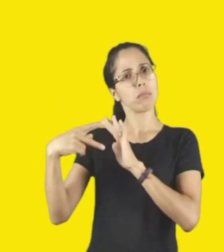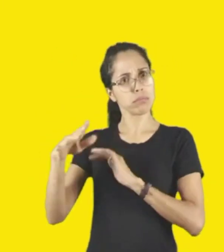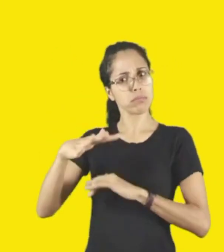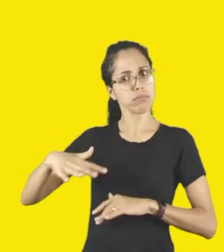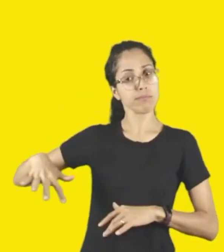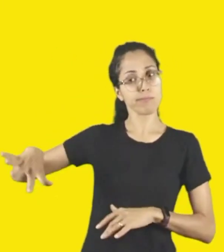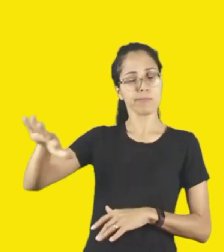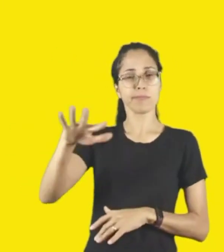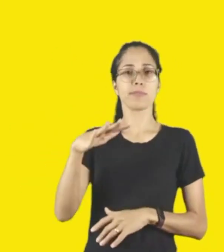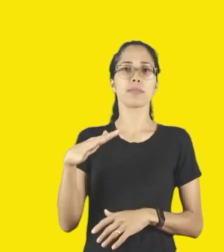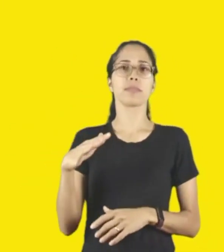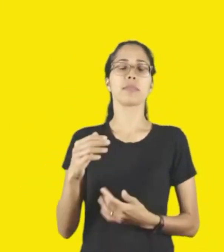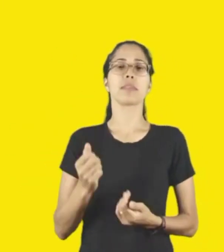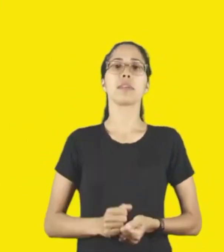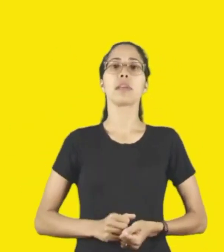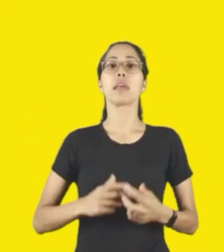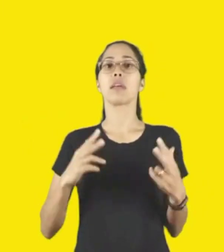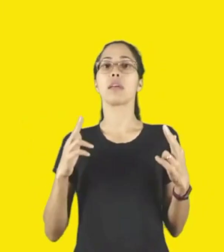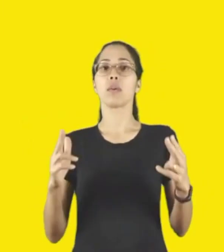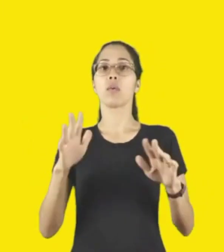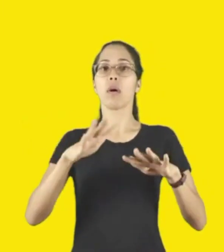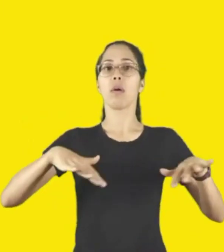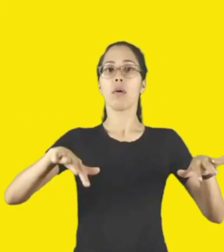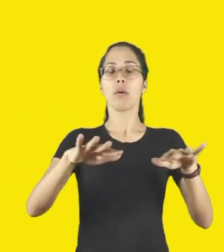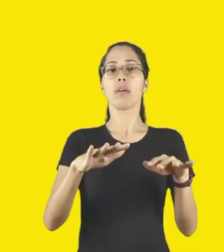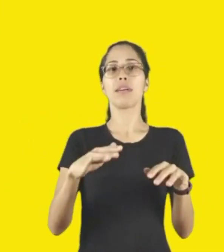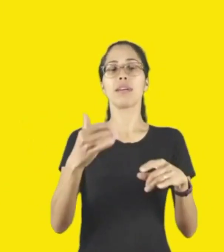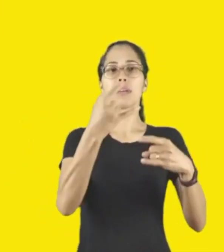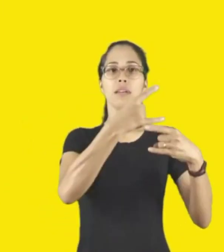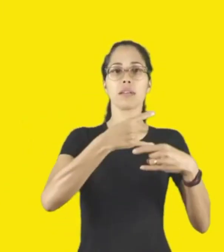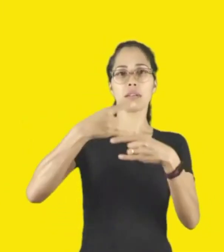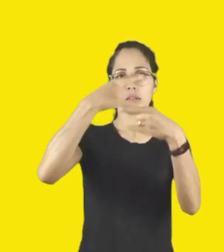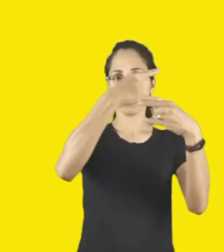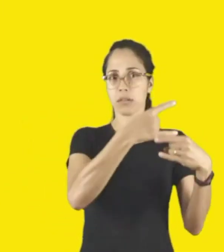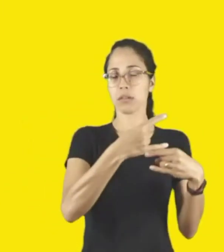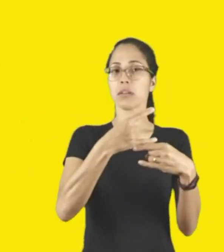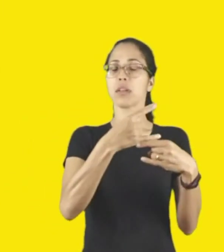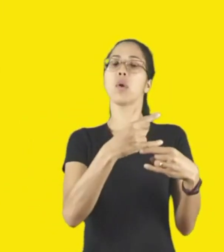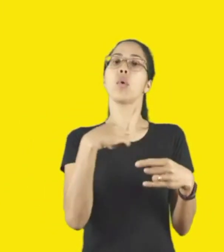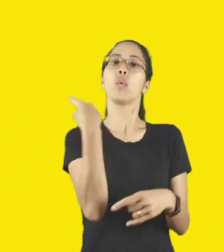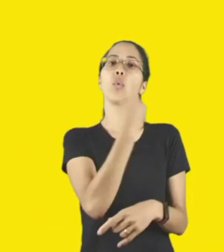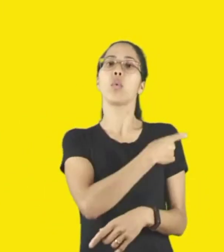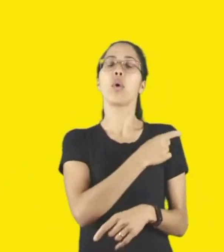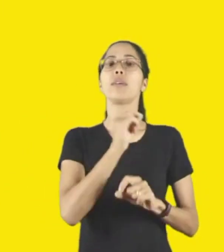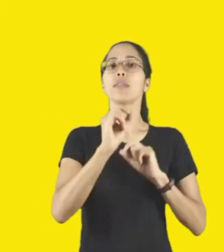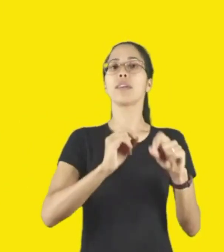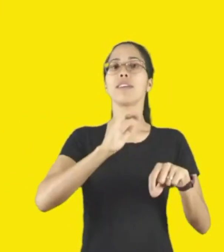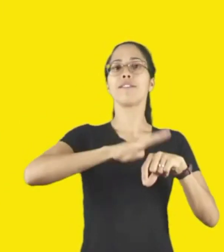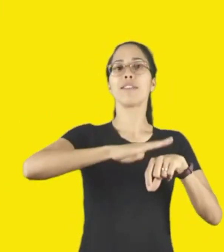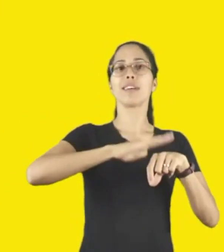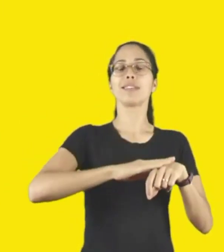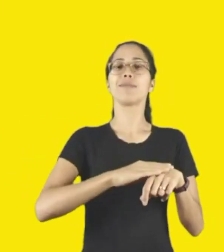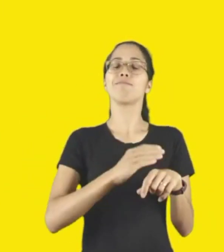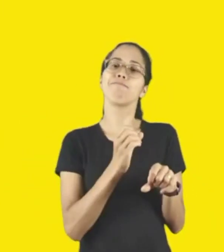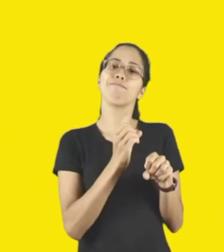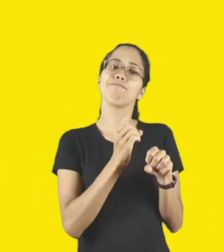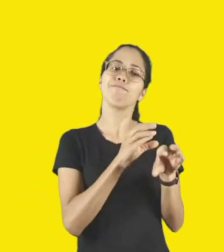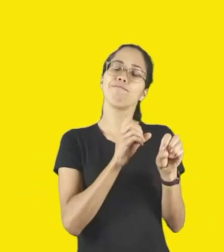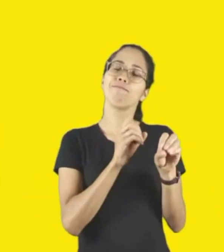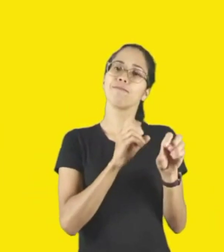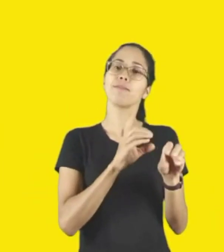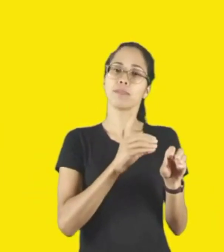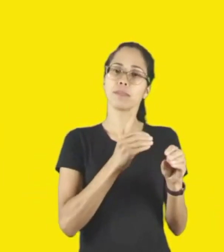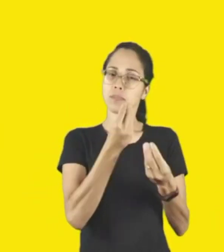semelhante, no caso dos espaços virtuais da internet, procuramos constituir lugares de aprendizagem. buscamos,